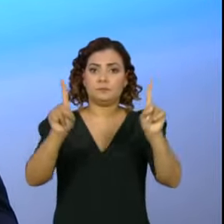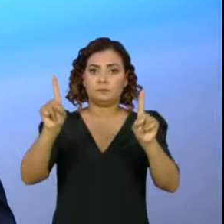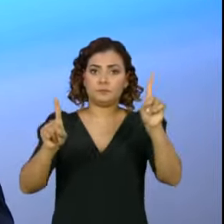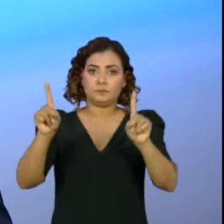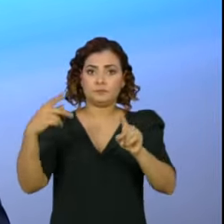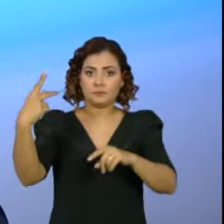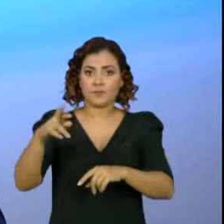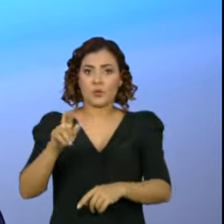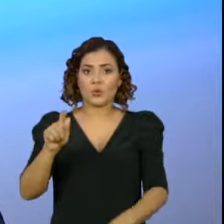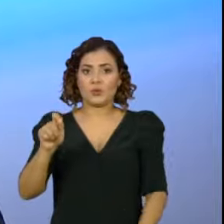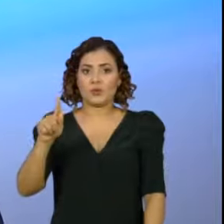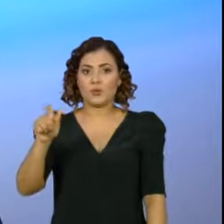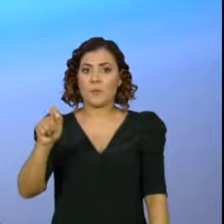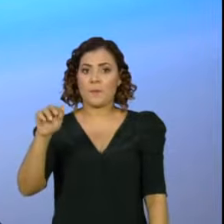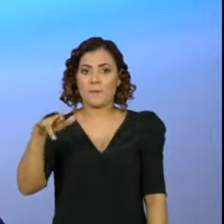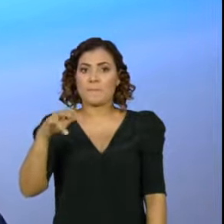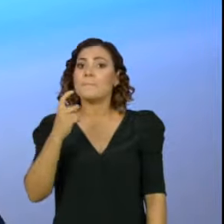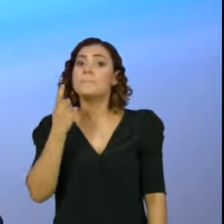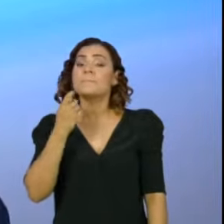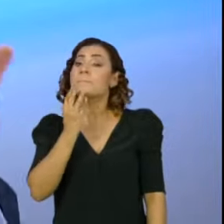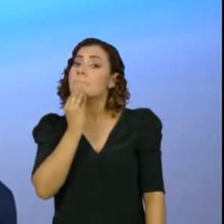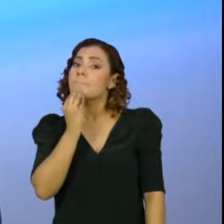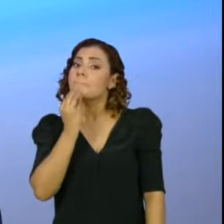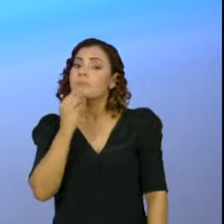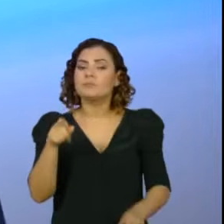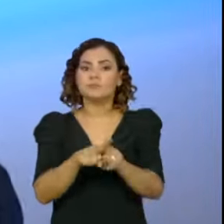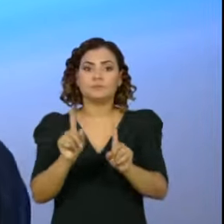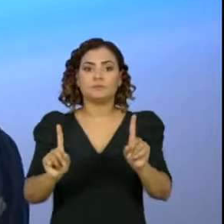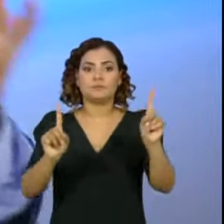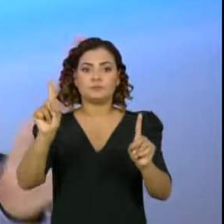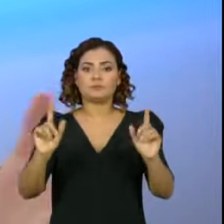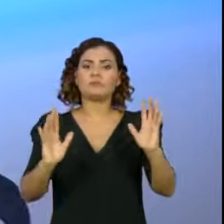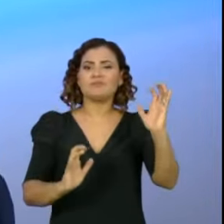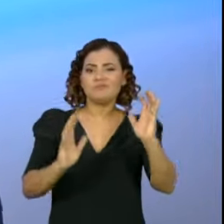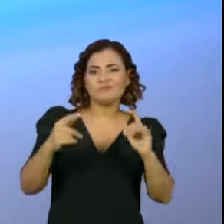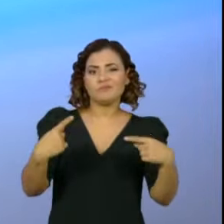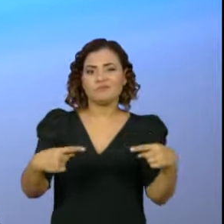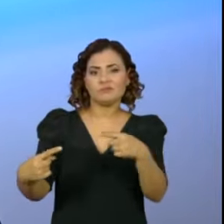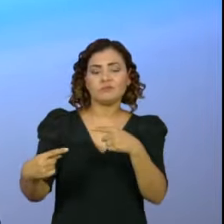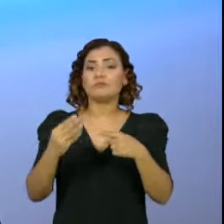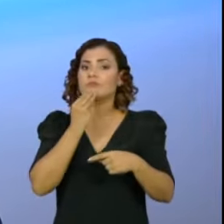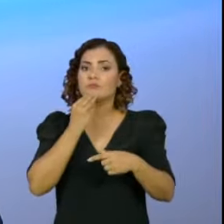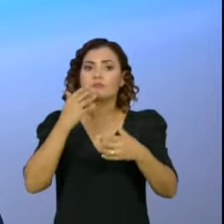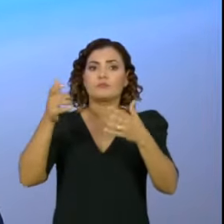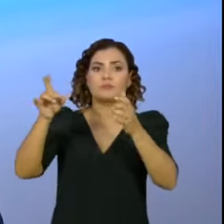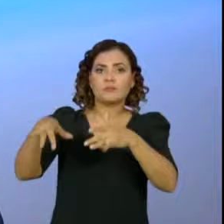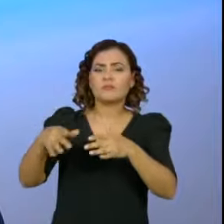senhor Charal, o Rodrigo Maia e o ACM Neto recente, pública, bate-boca, o Rodrigo querendo sair?